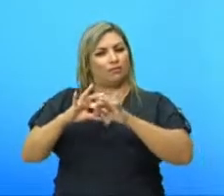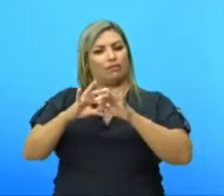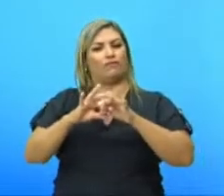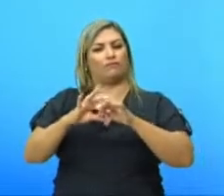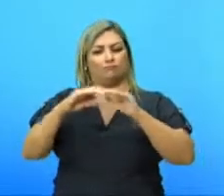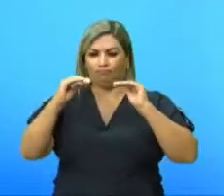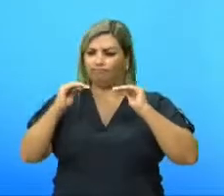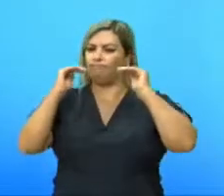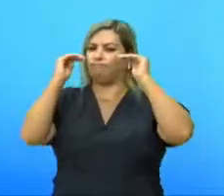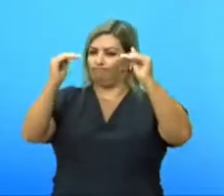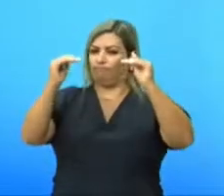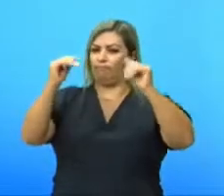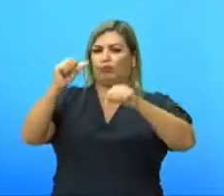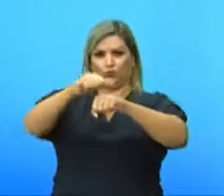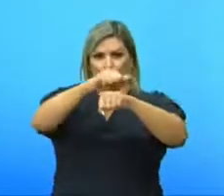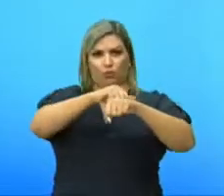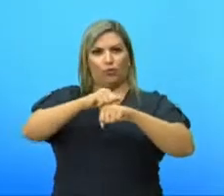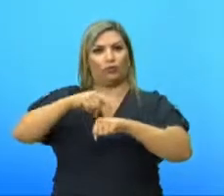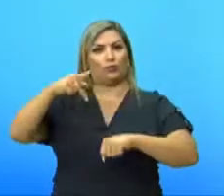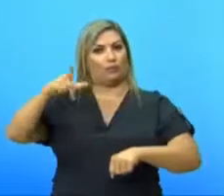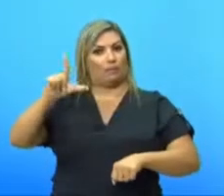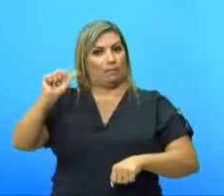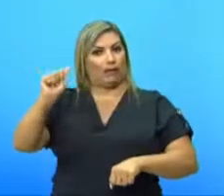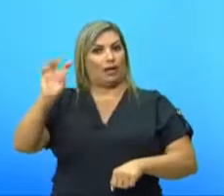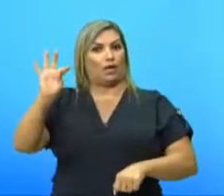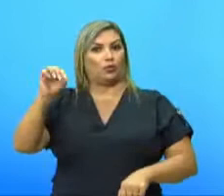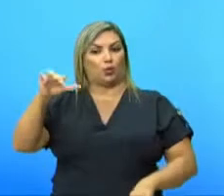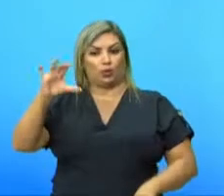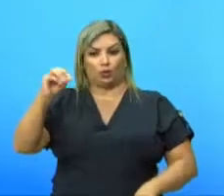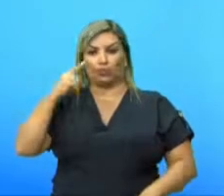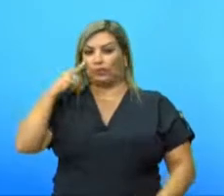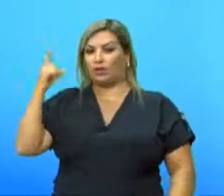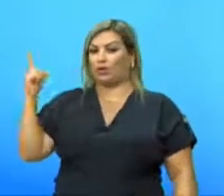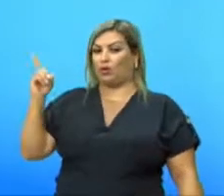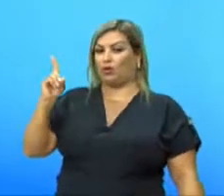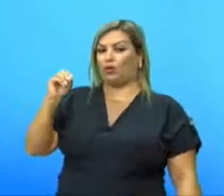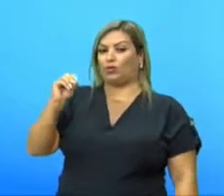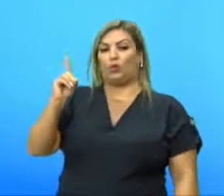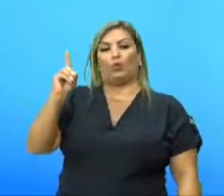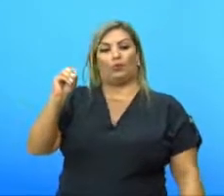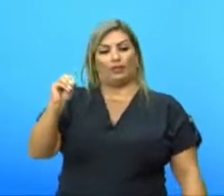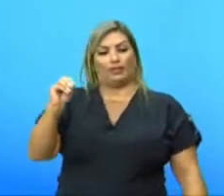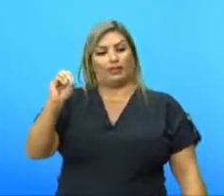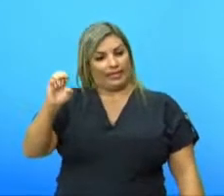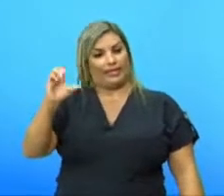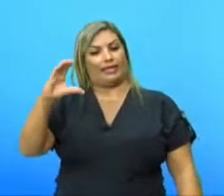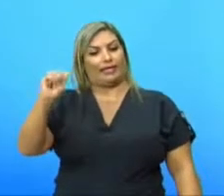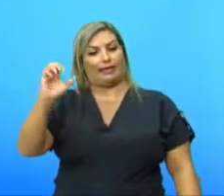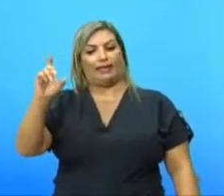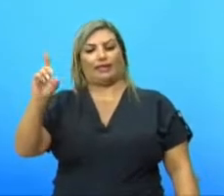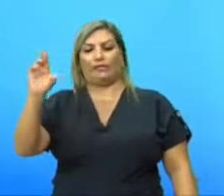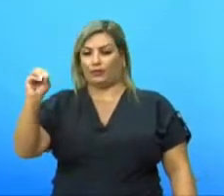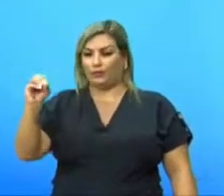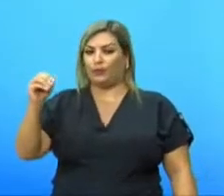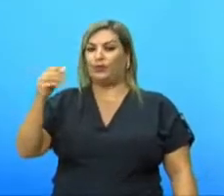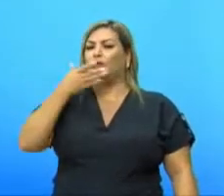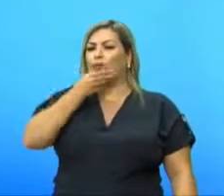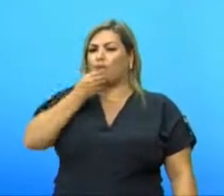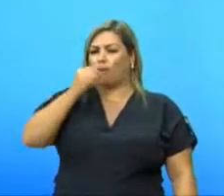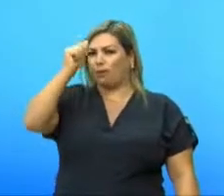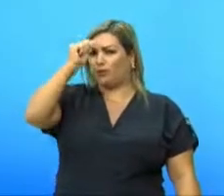soberano dos sólidos platônicos é o dodecaedro, que, segundo Platão,